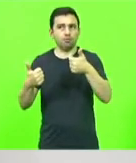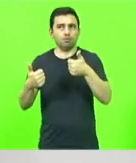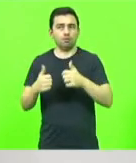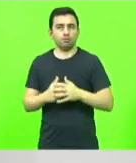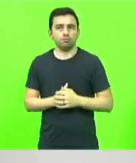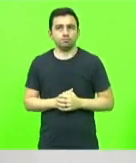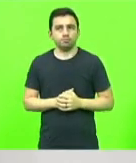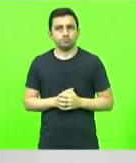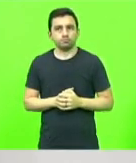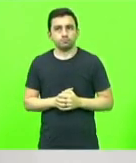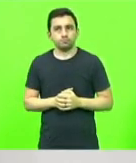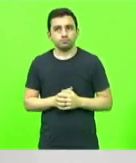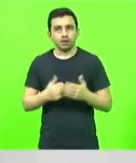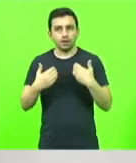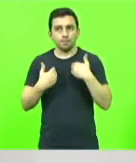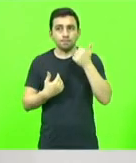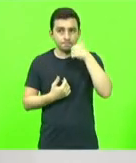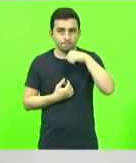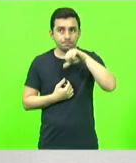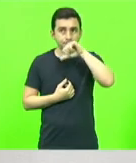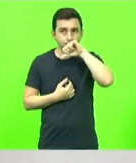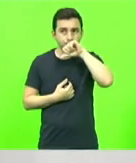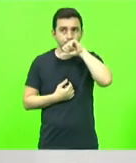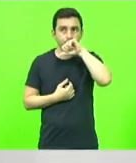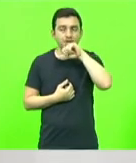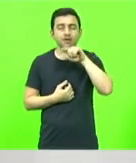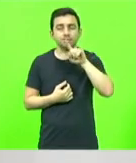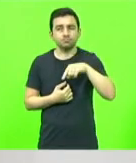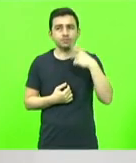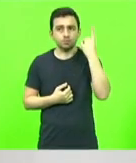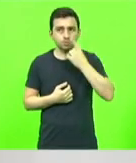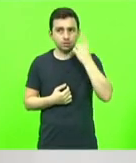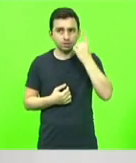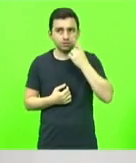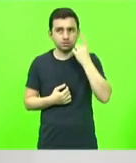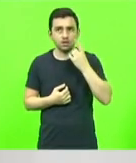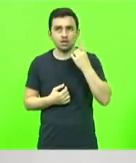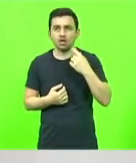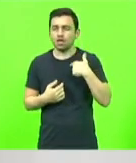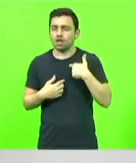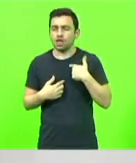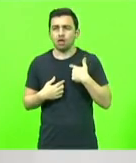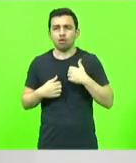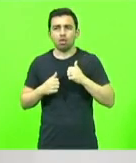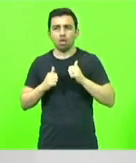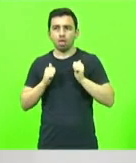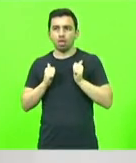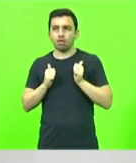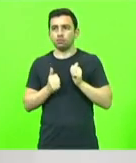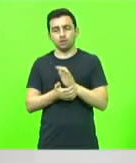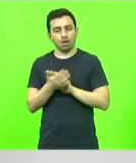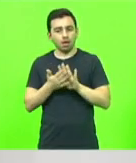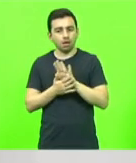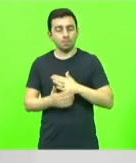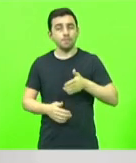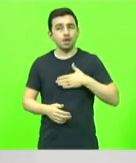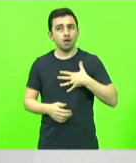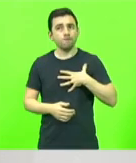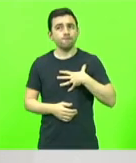Enquanto mãe, enquanto parlamentar, eu não sossego enquanto meus filhos,